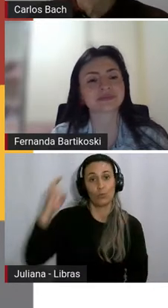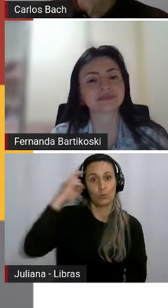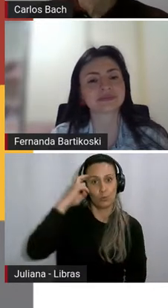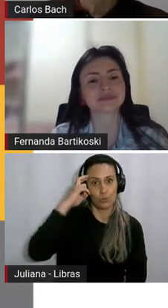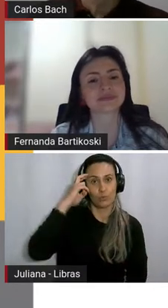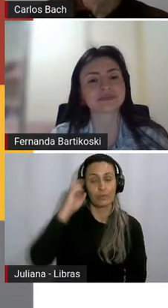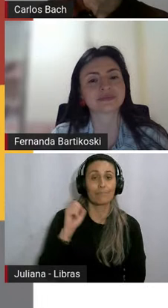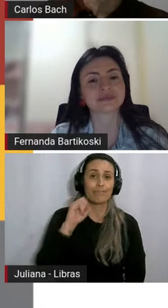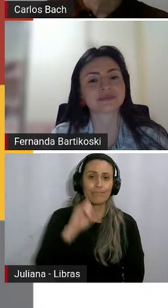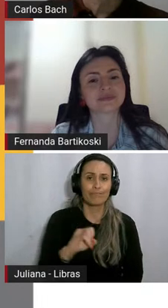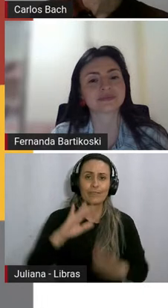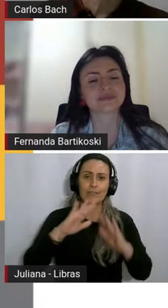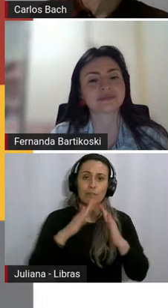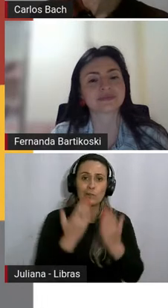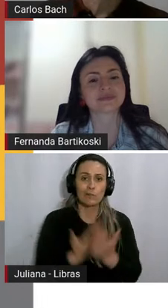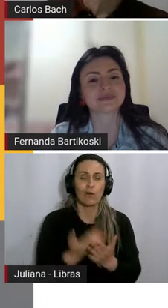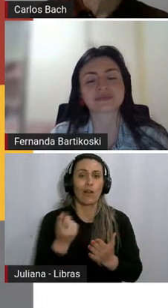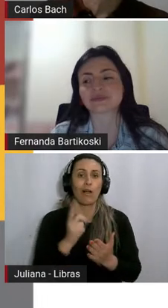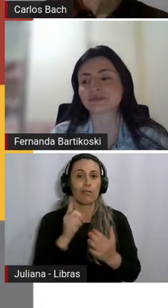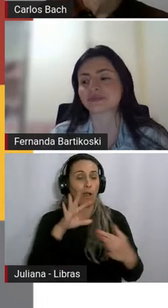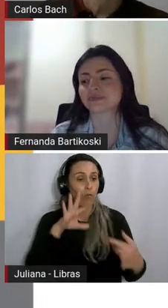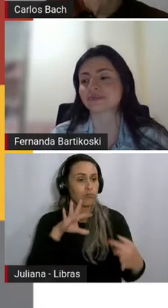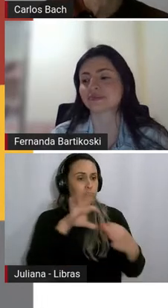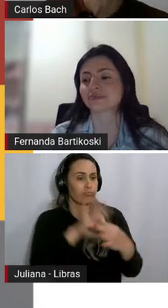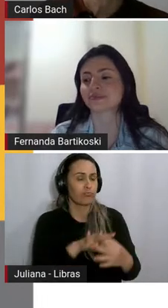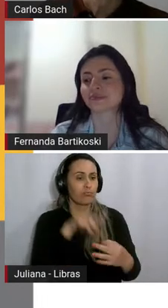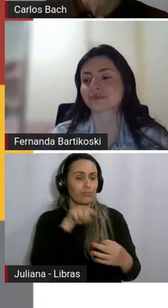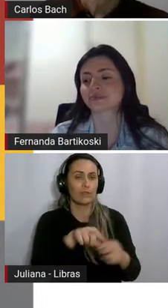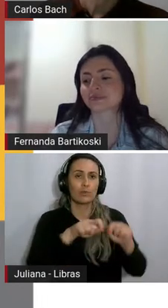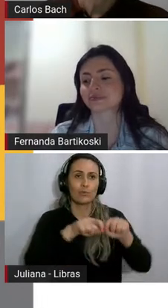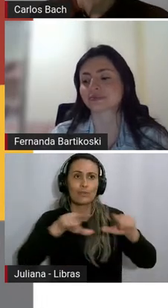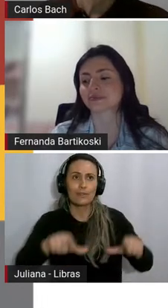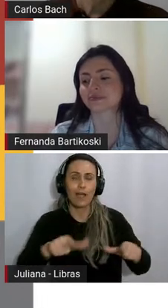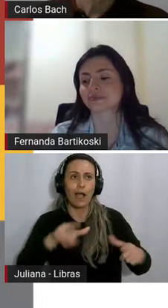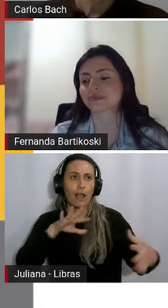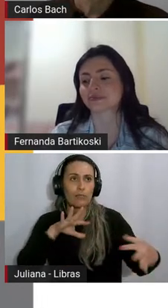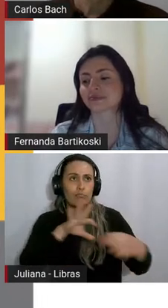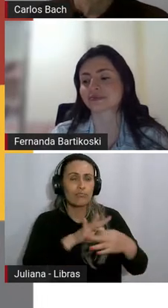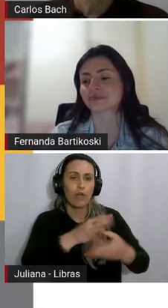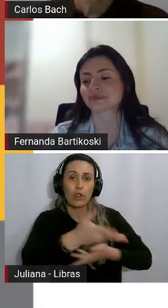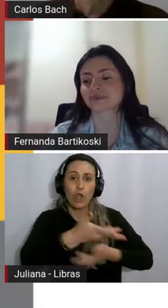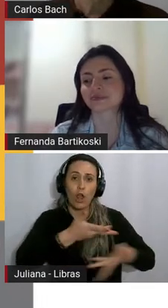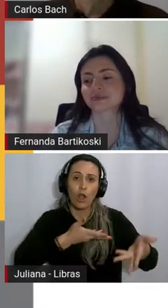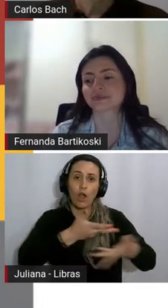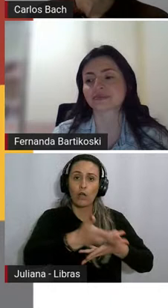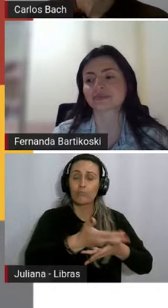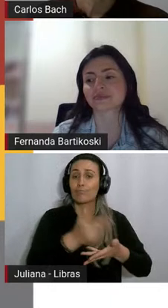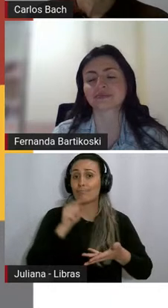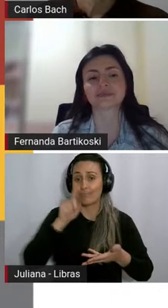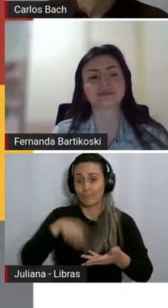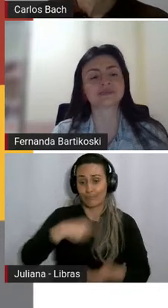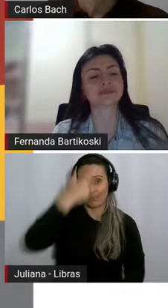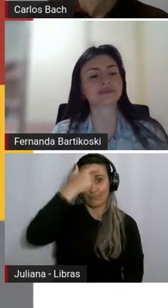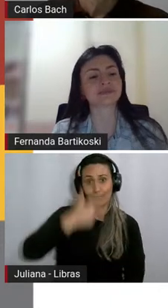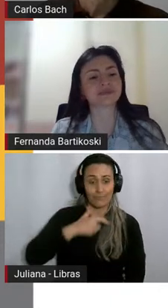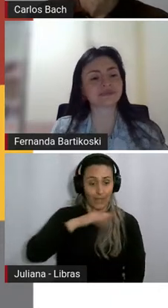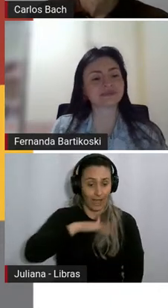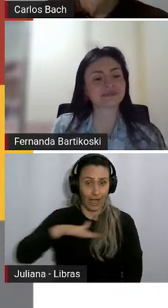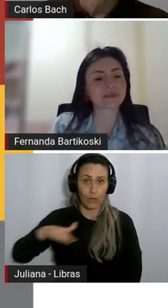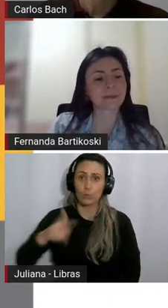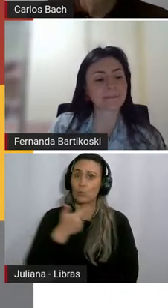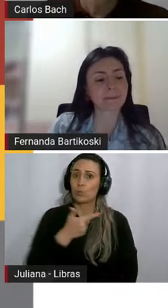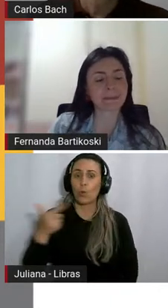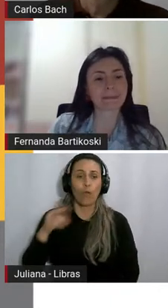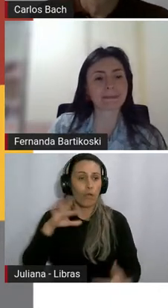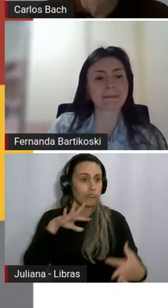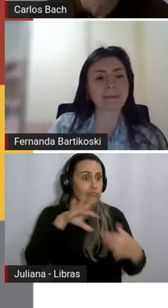vínculo entre a cultura grupal de classe e o texto a ser lido, o aluno não se reconhece na obra, porque a realidade representada não lhe diz